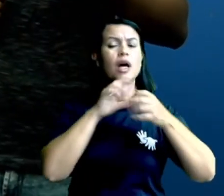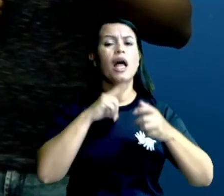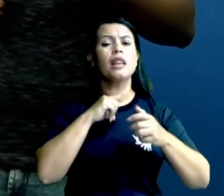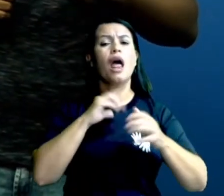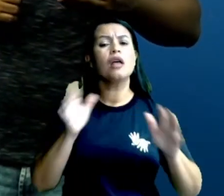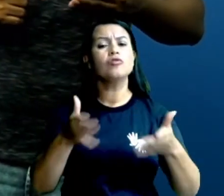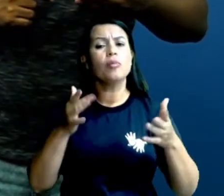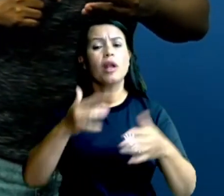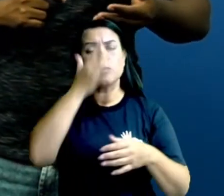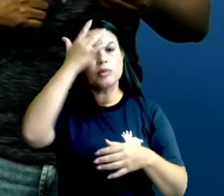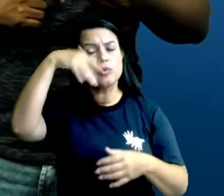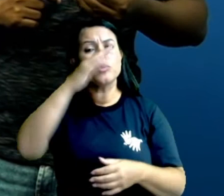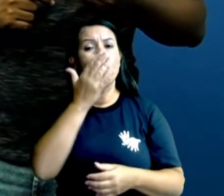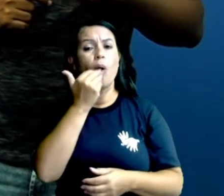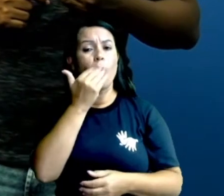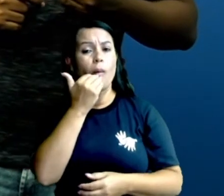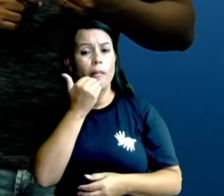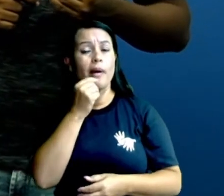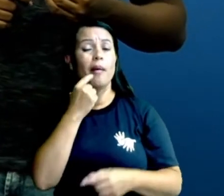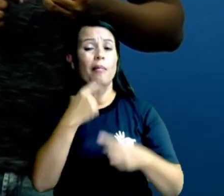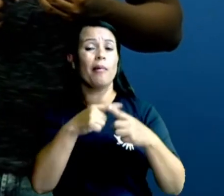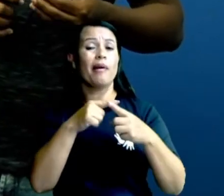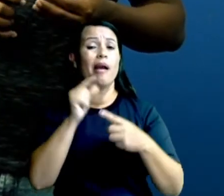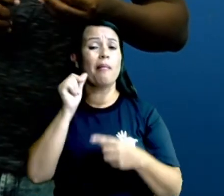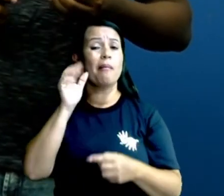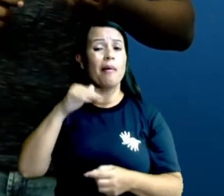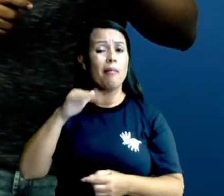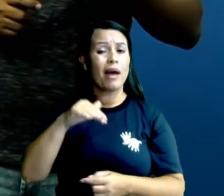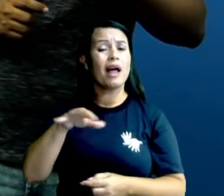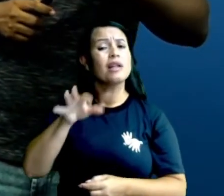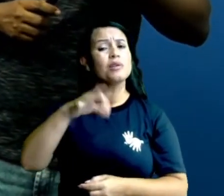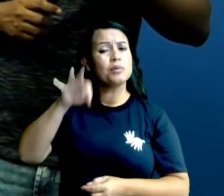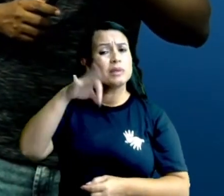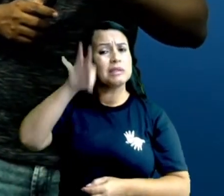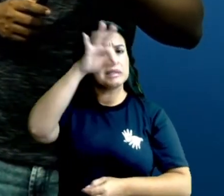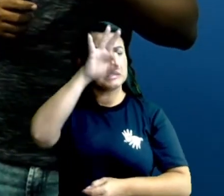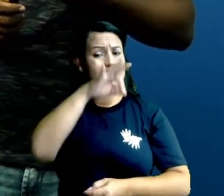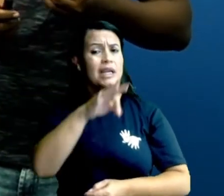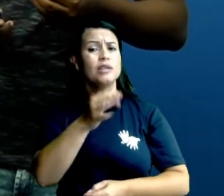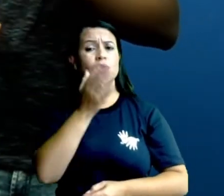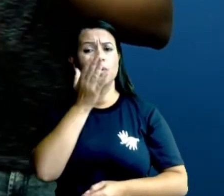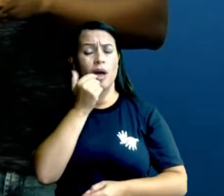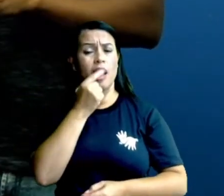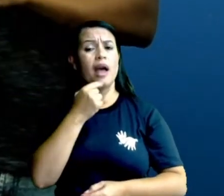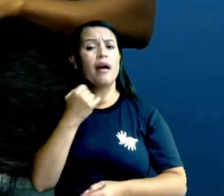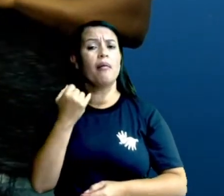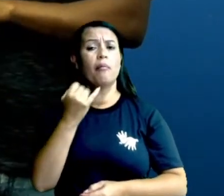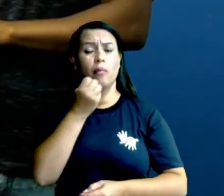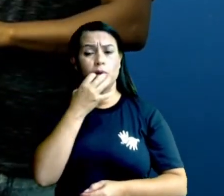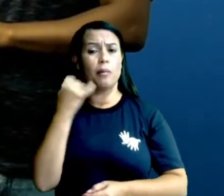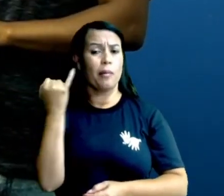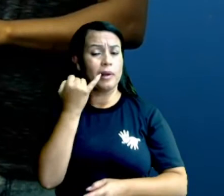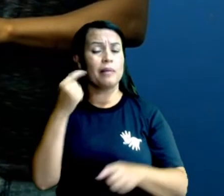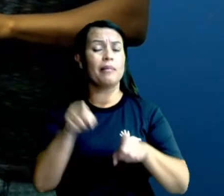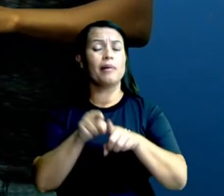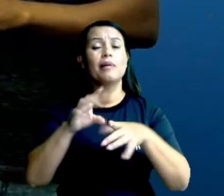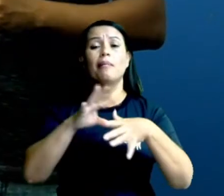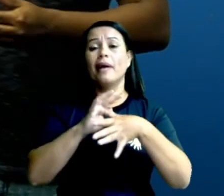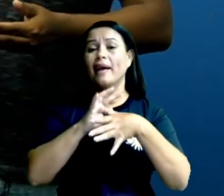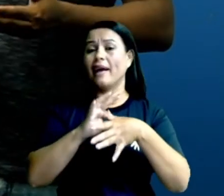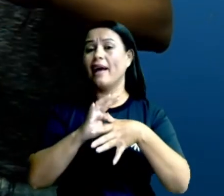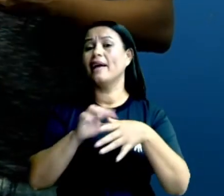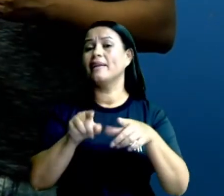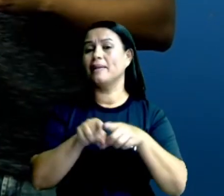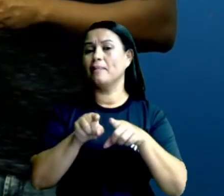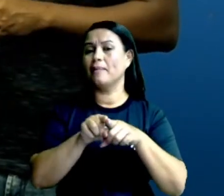consumo de insetos com uma forma de proteína barata. Os insetos são uma fonte riquíssima de proteína, além da carne animal. E é uma